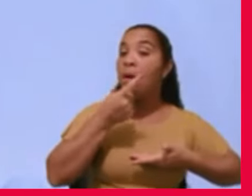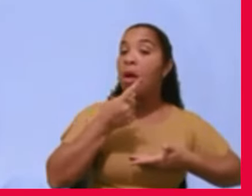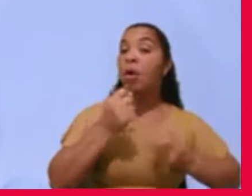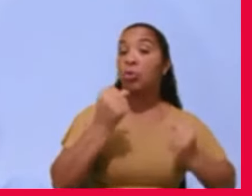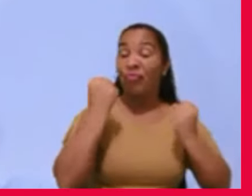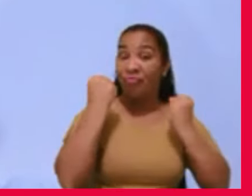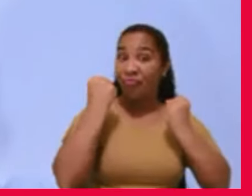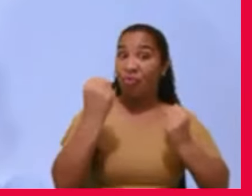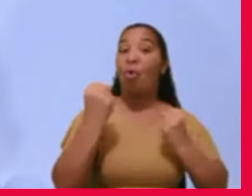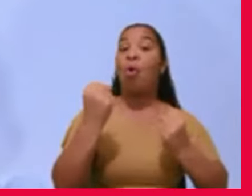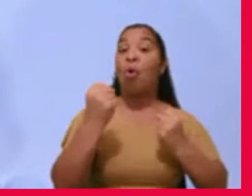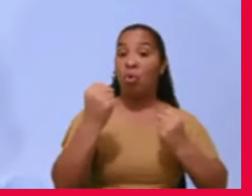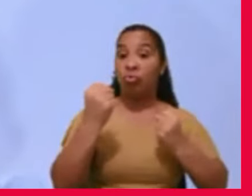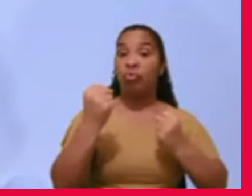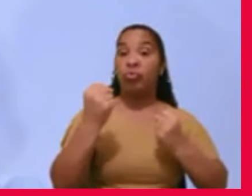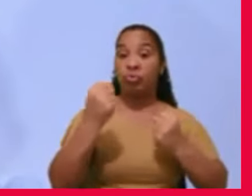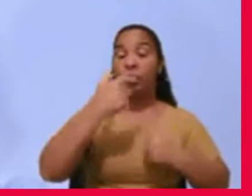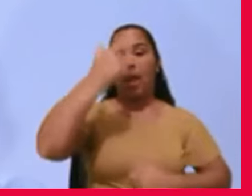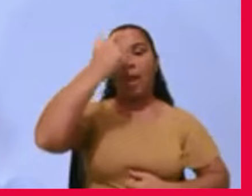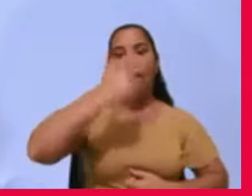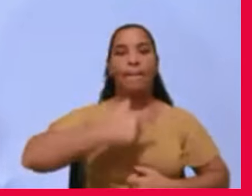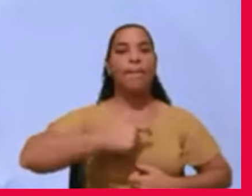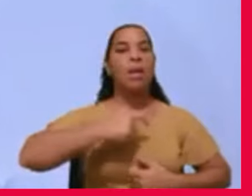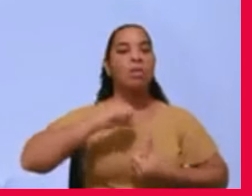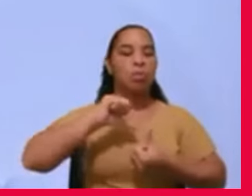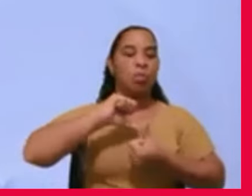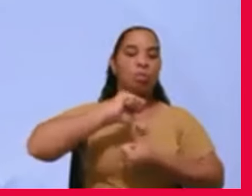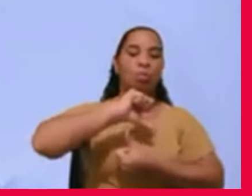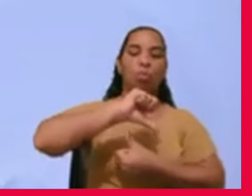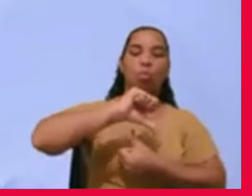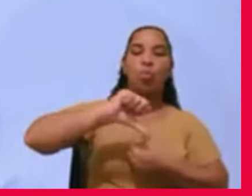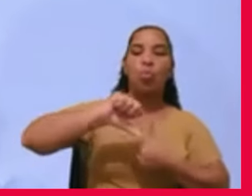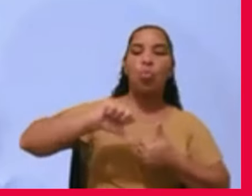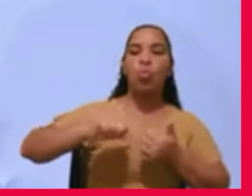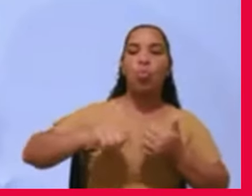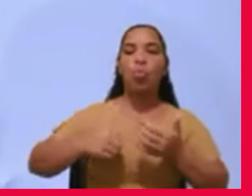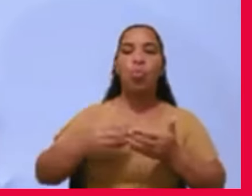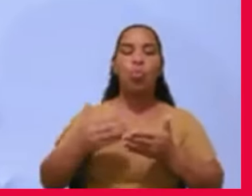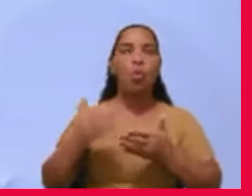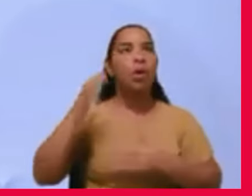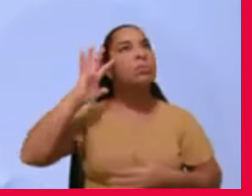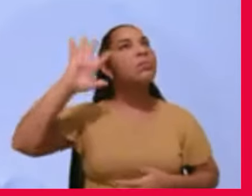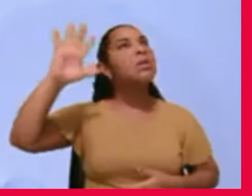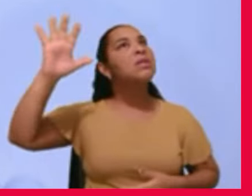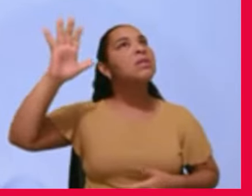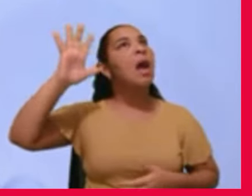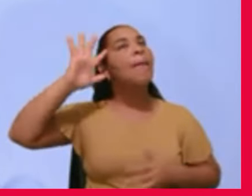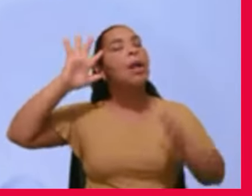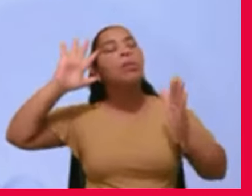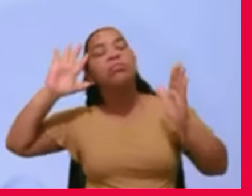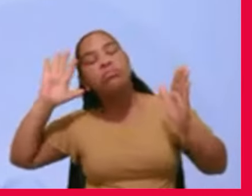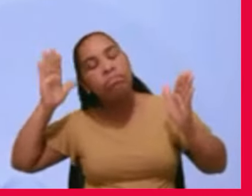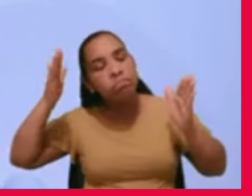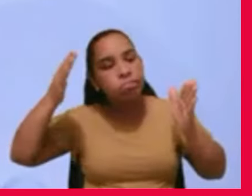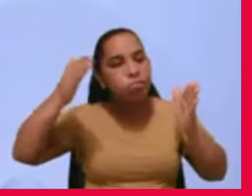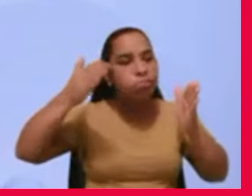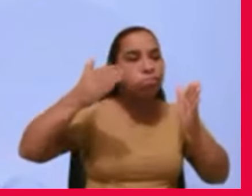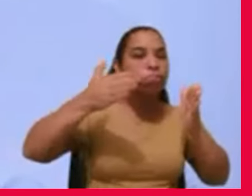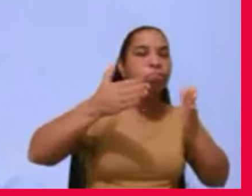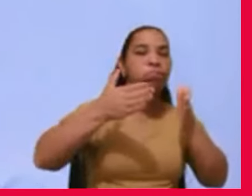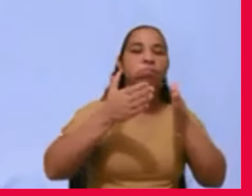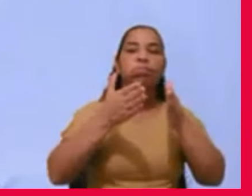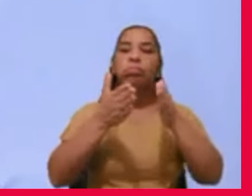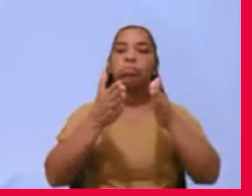em que a pessoa muda toda a trajetória do seu pensamento, graças à formação cerebral,